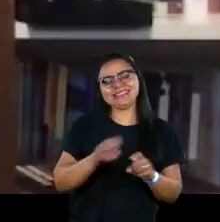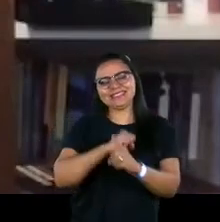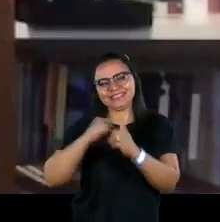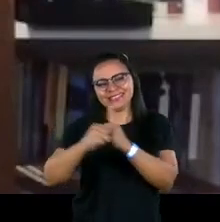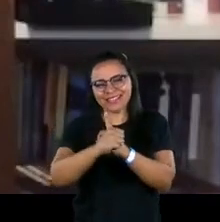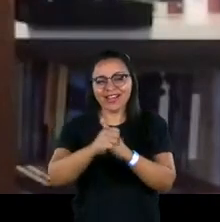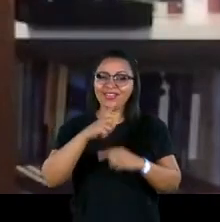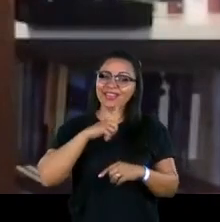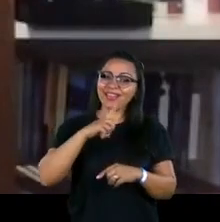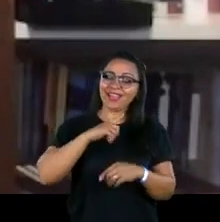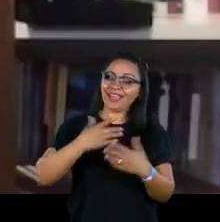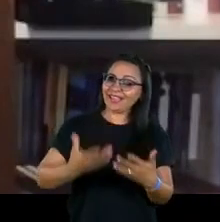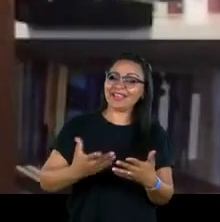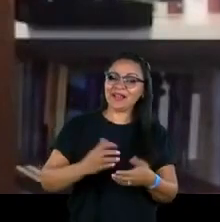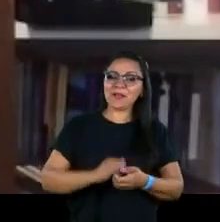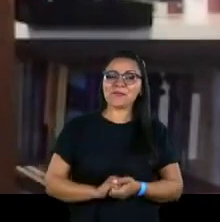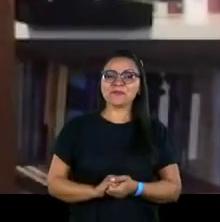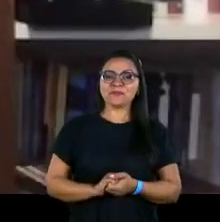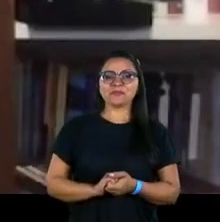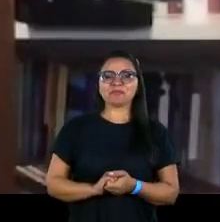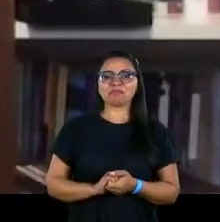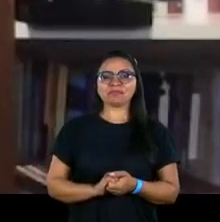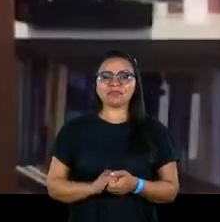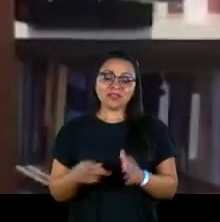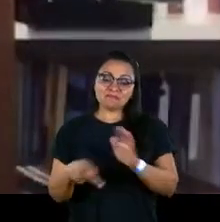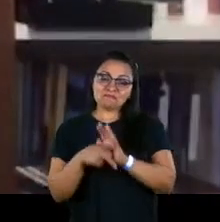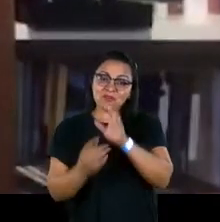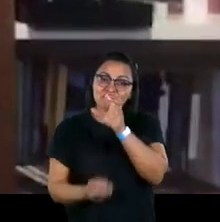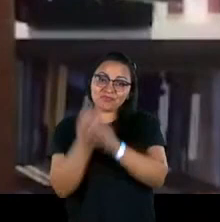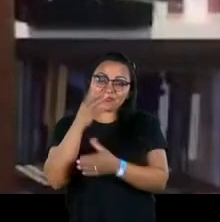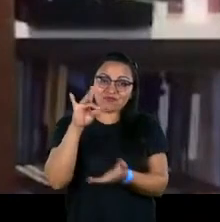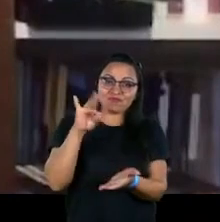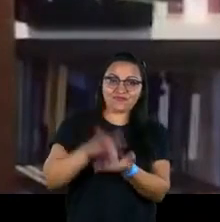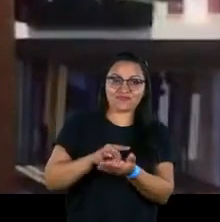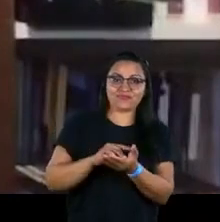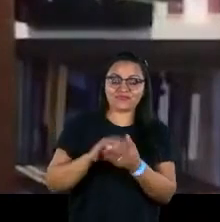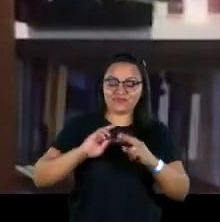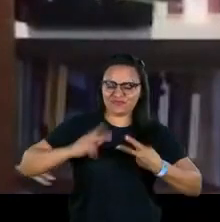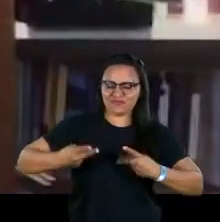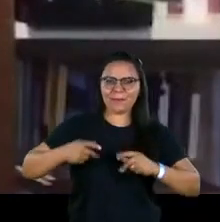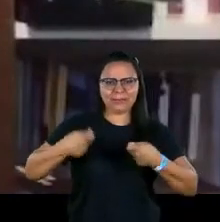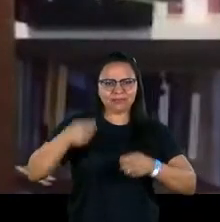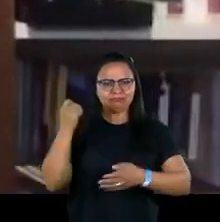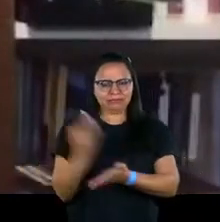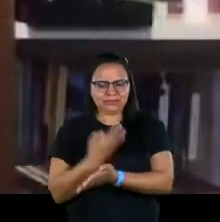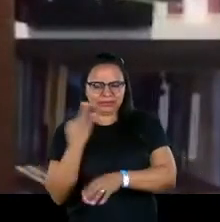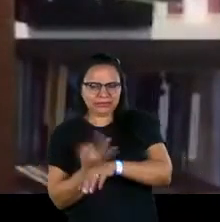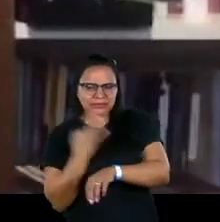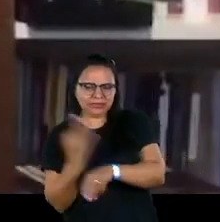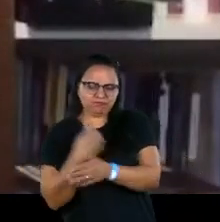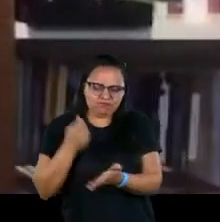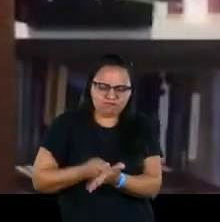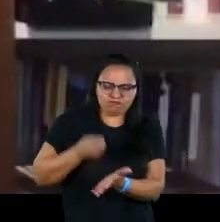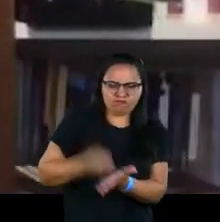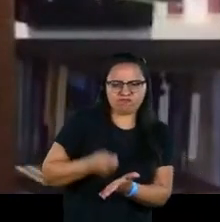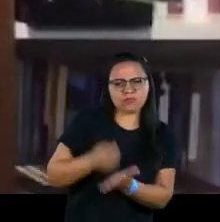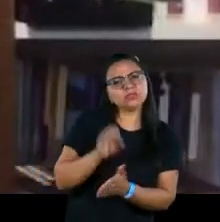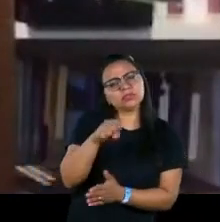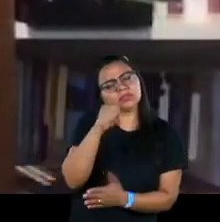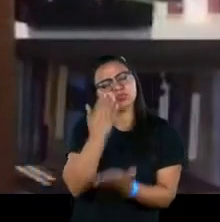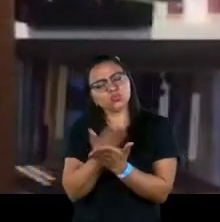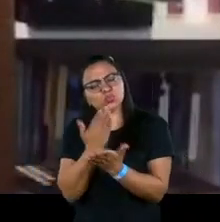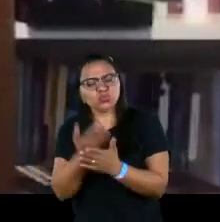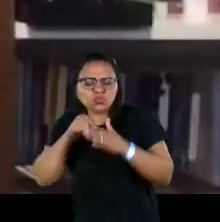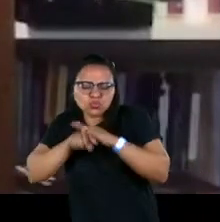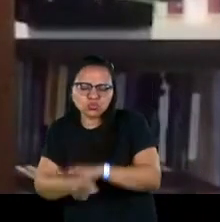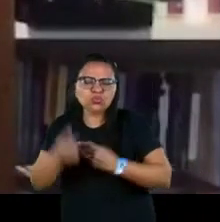social, têm isso como parte do seu DNA. E, portanto, tem que batalhar tem que lutar, claro, estudar,